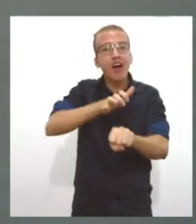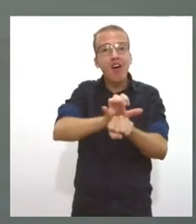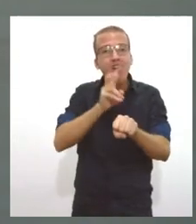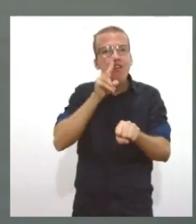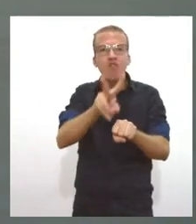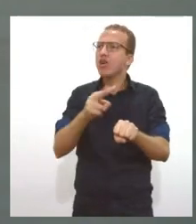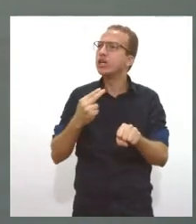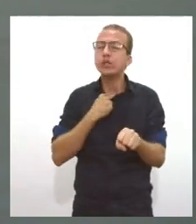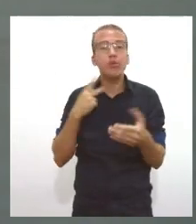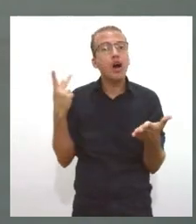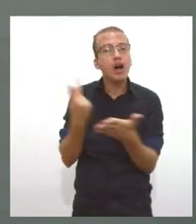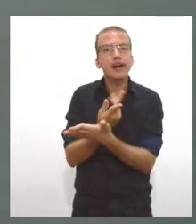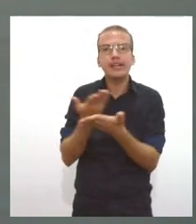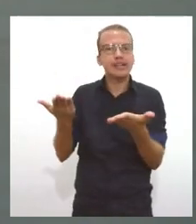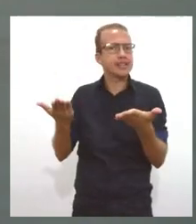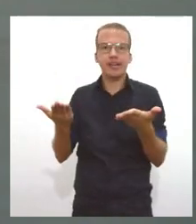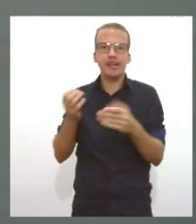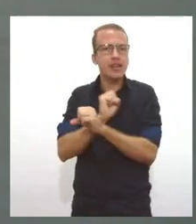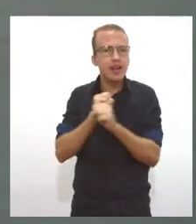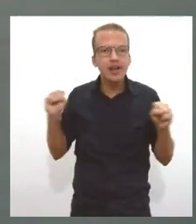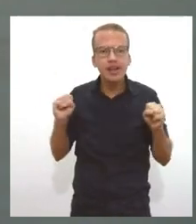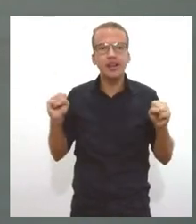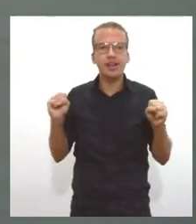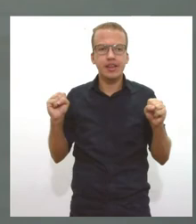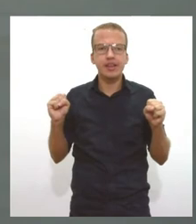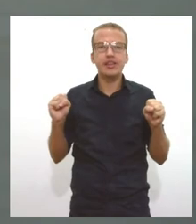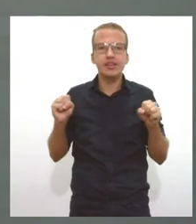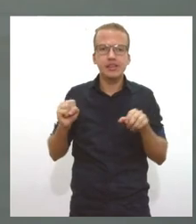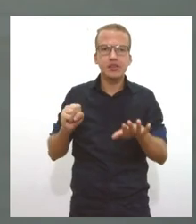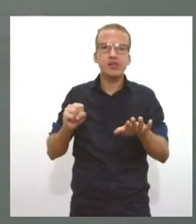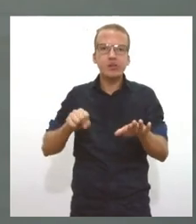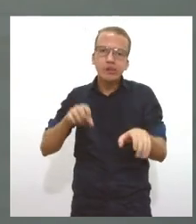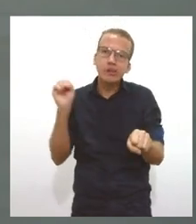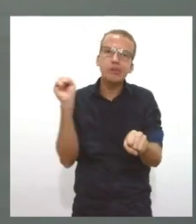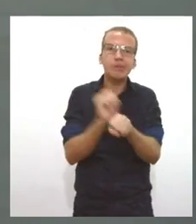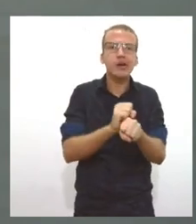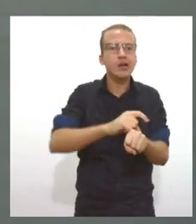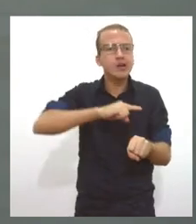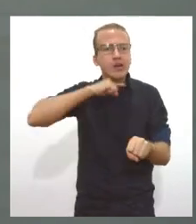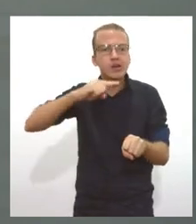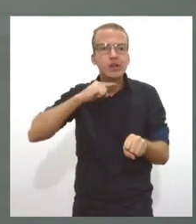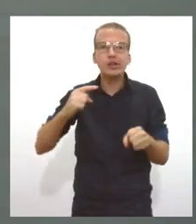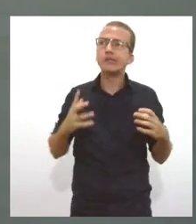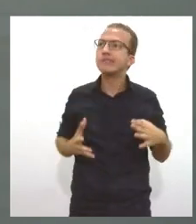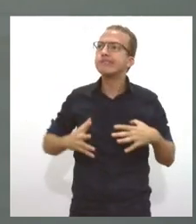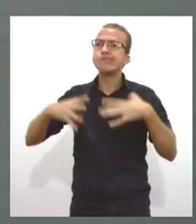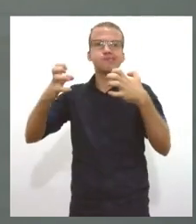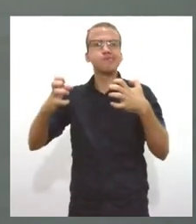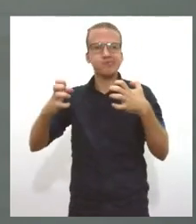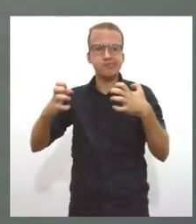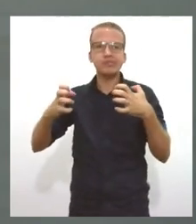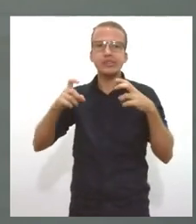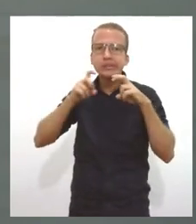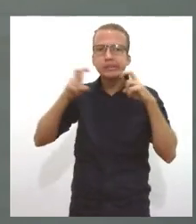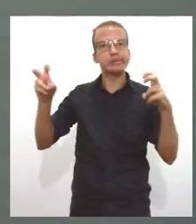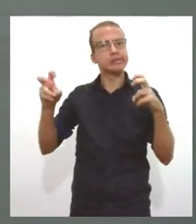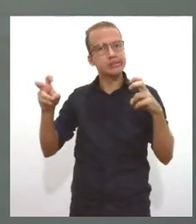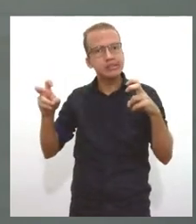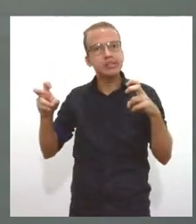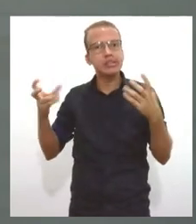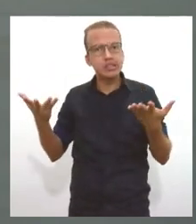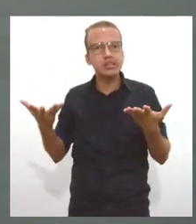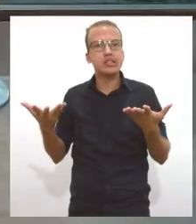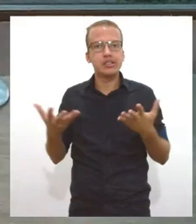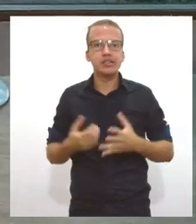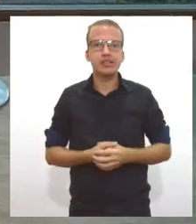existe mas estava atrasada para o trabalho e não consegui parar até para brigar porque eu estou meio um pouquinho briguinha em relação a isso mas